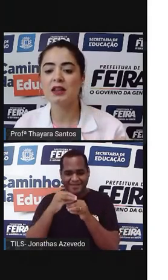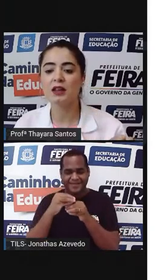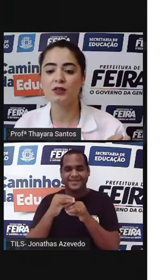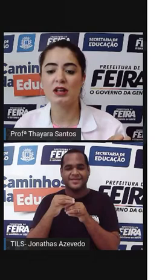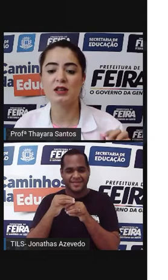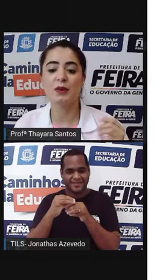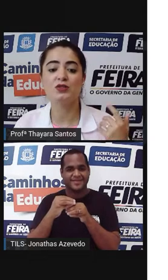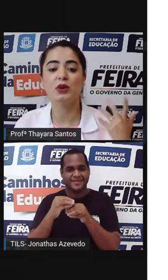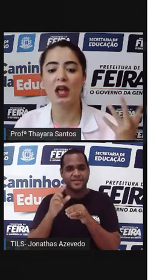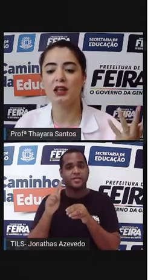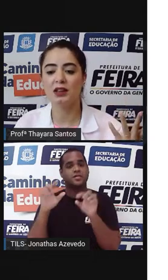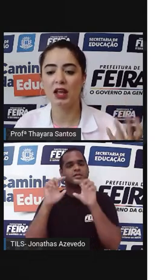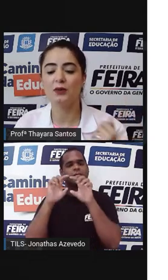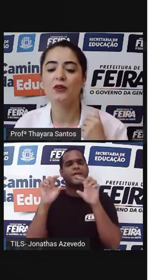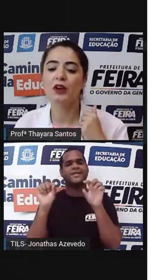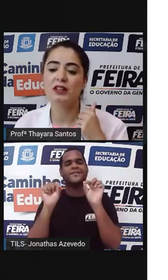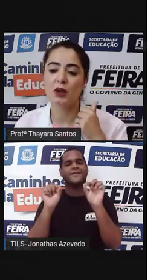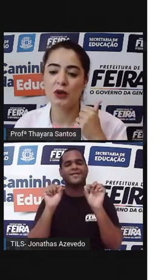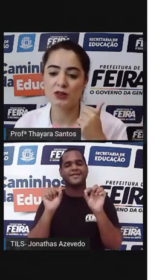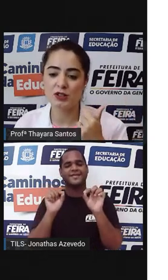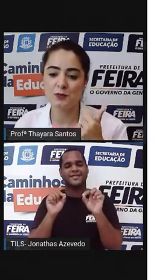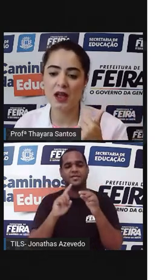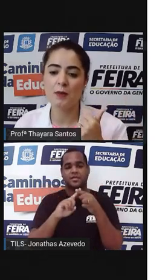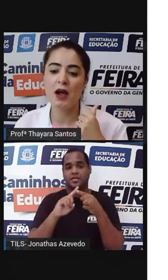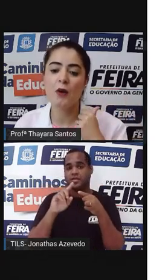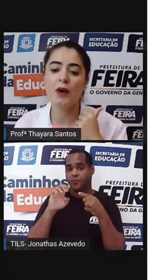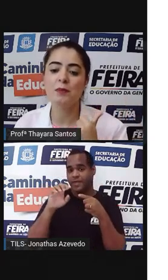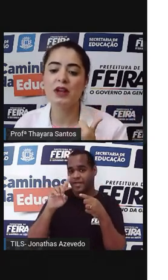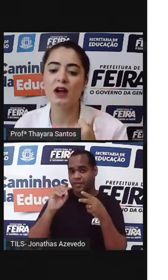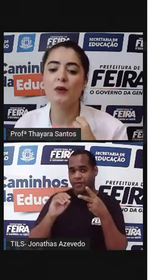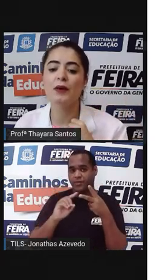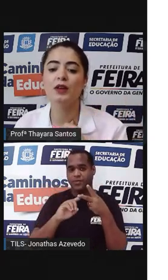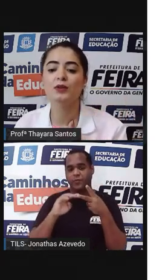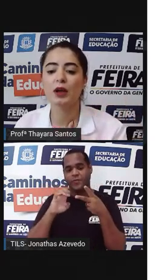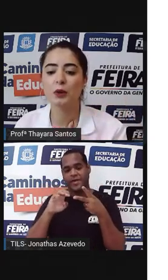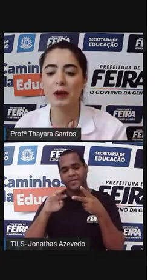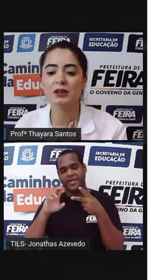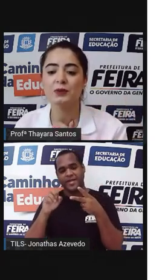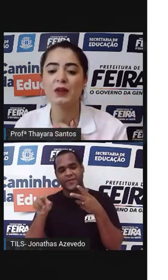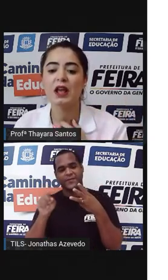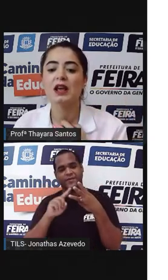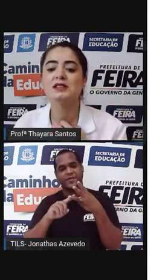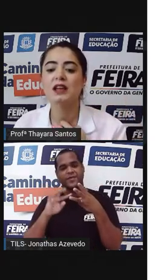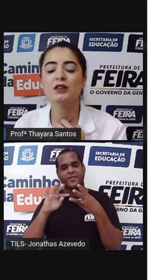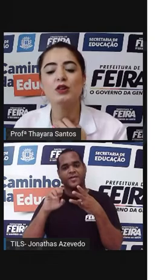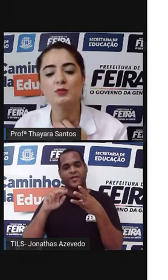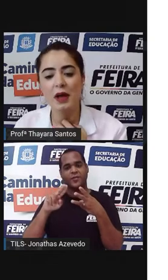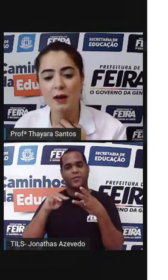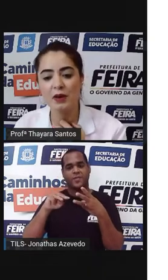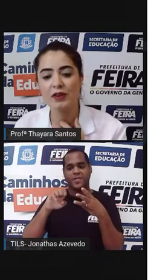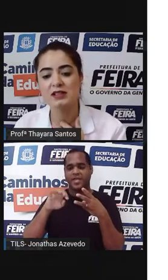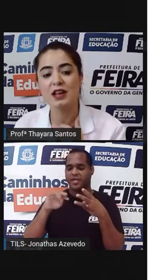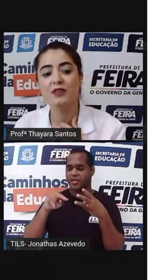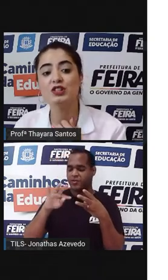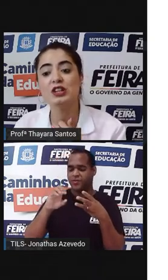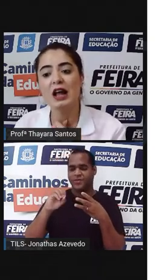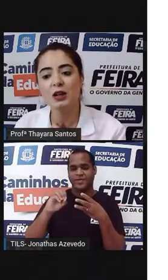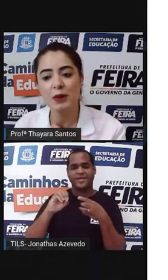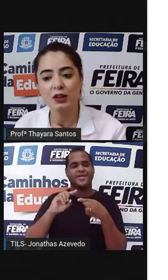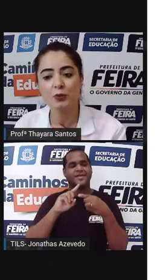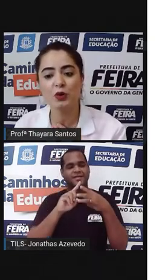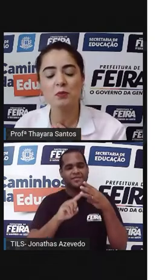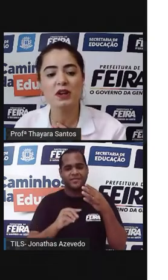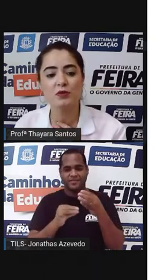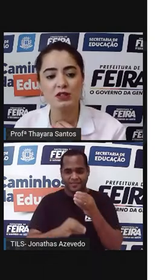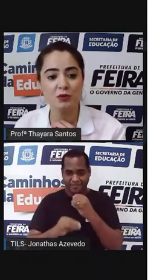E aqui dentro da semente, o que é que tem? Vai ter o endosperma, o embrião e o tegumento. Esse endosperma vai servir de